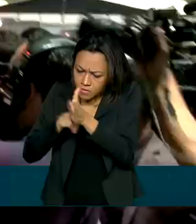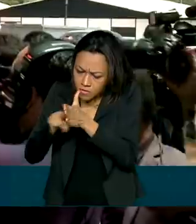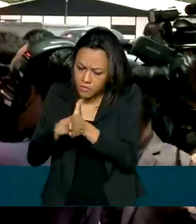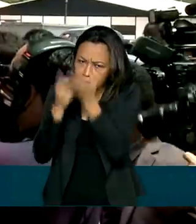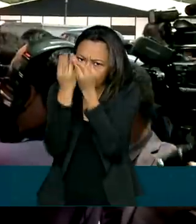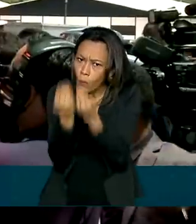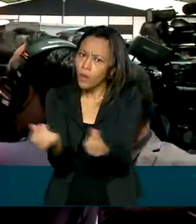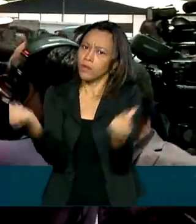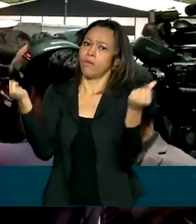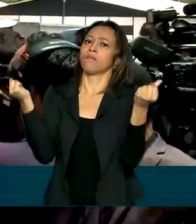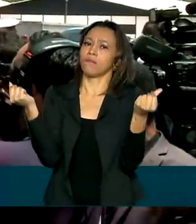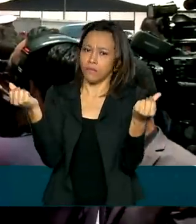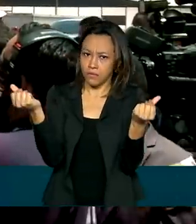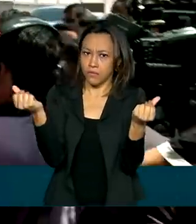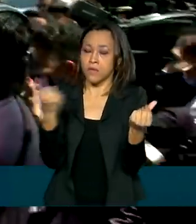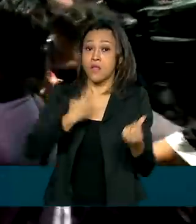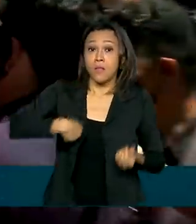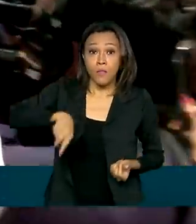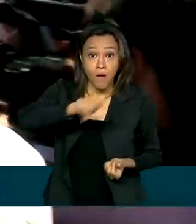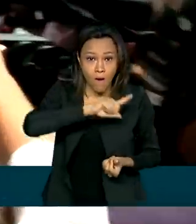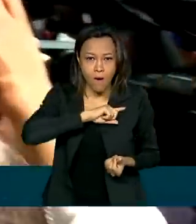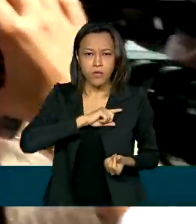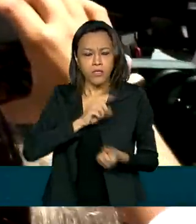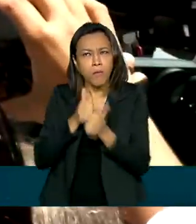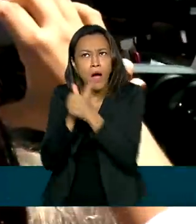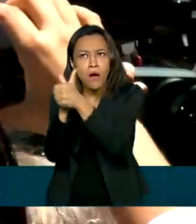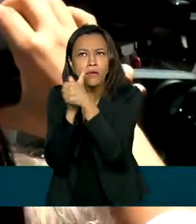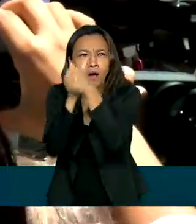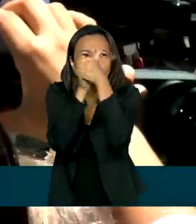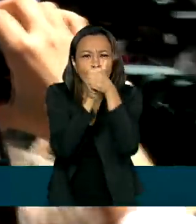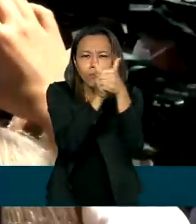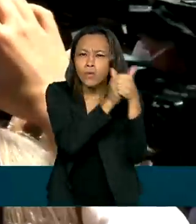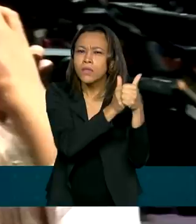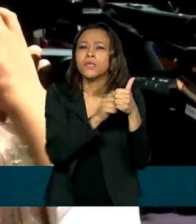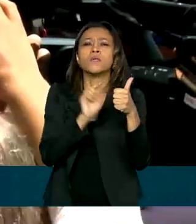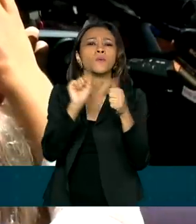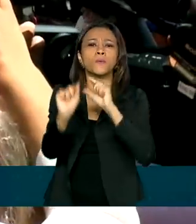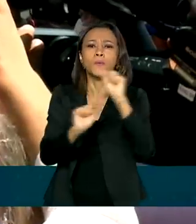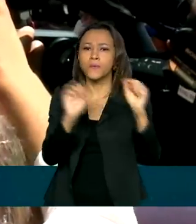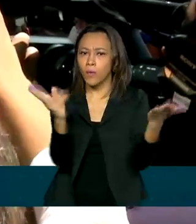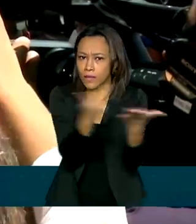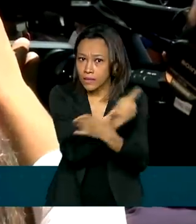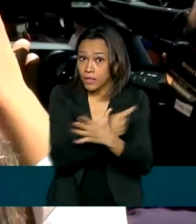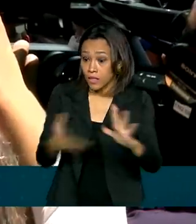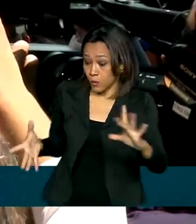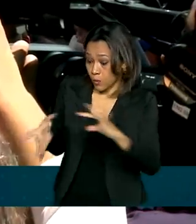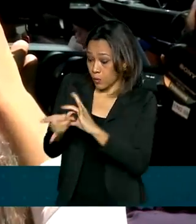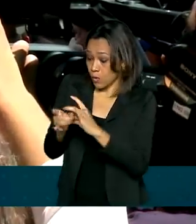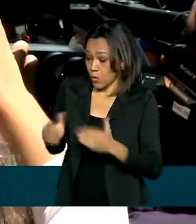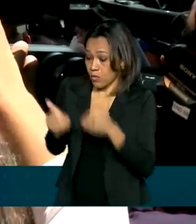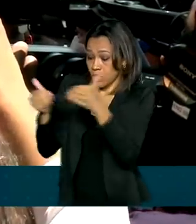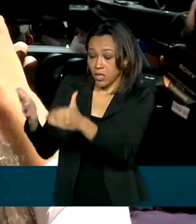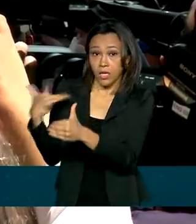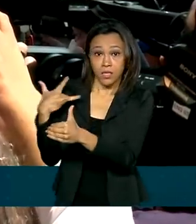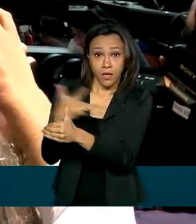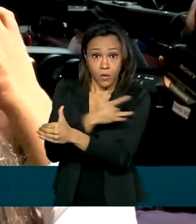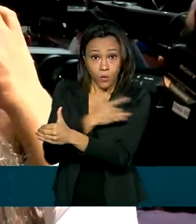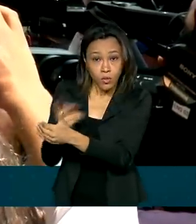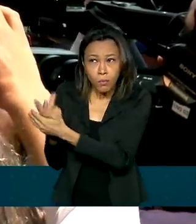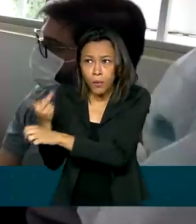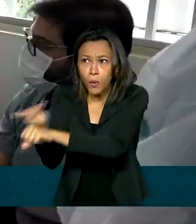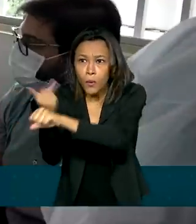eficácia. Estamos perfeitamente afinados com o Ministério da Saúde, trabalhando na busca de uma vacina